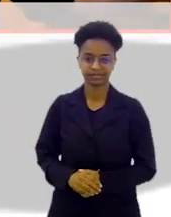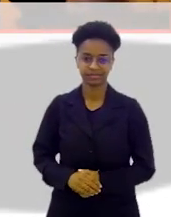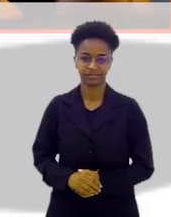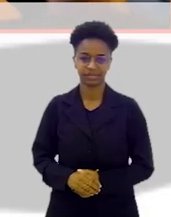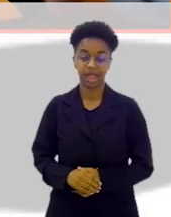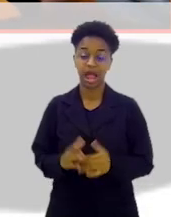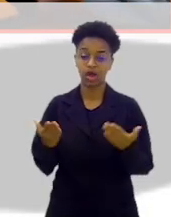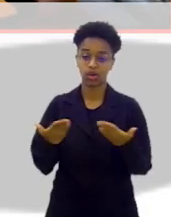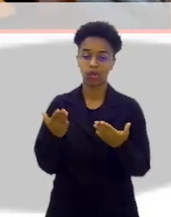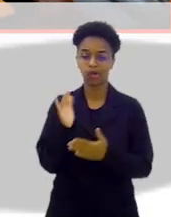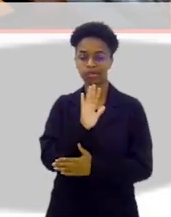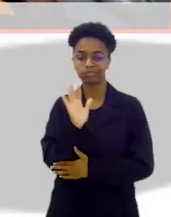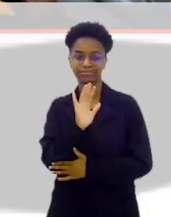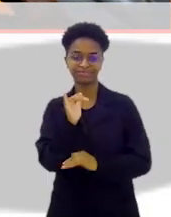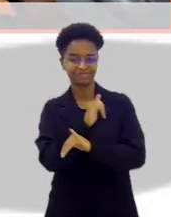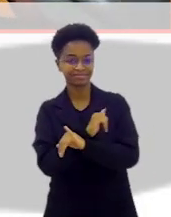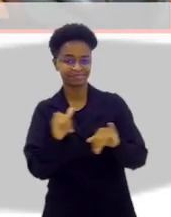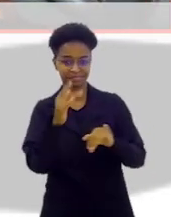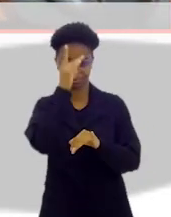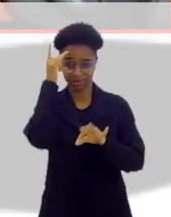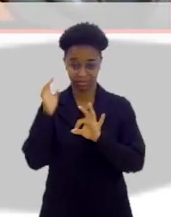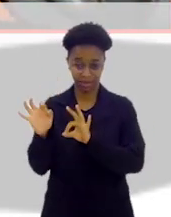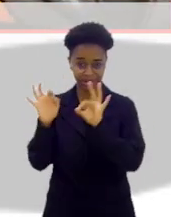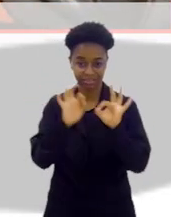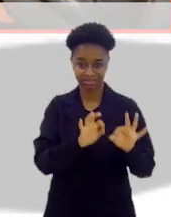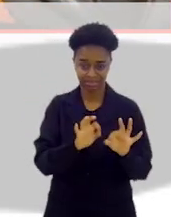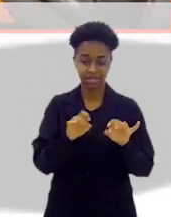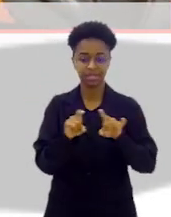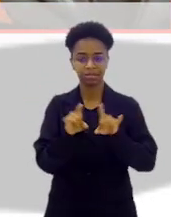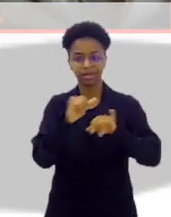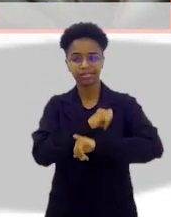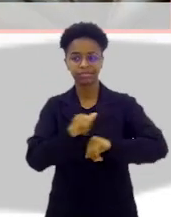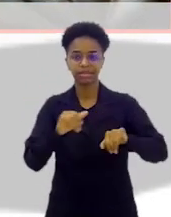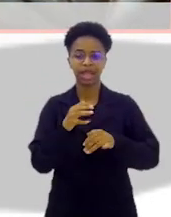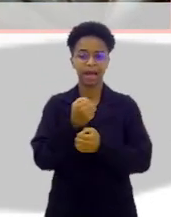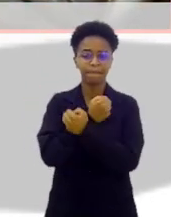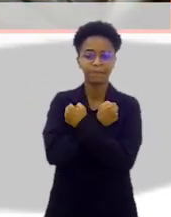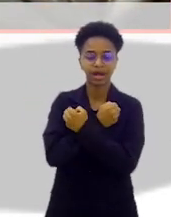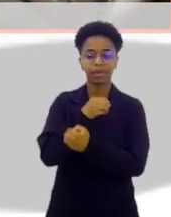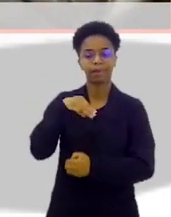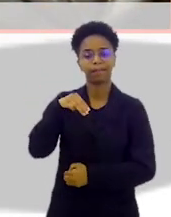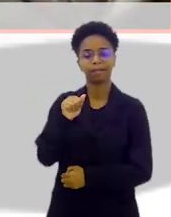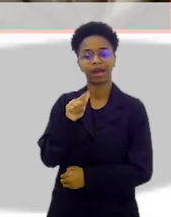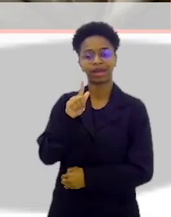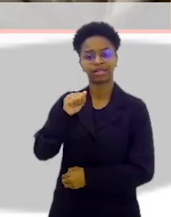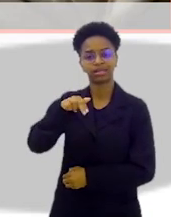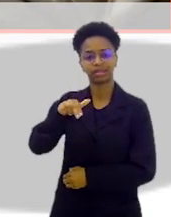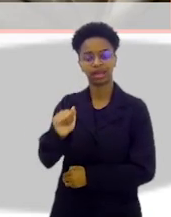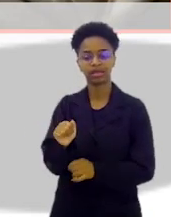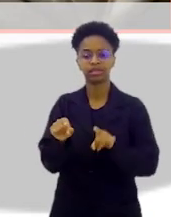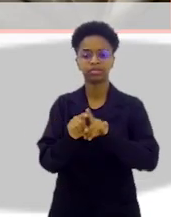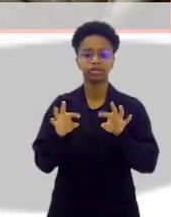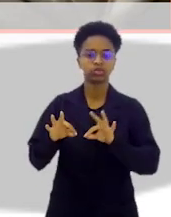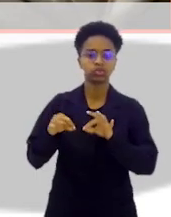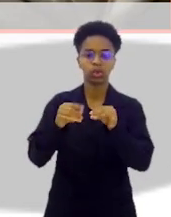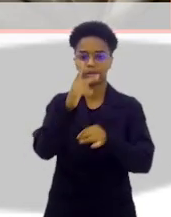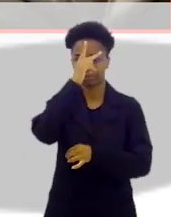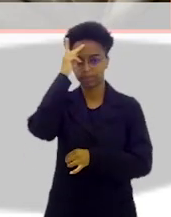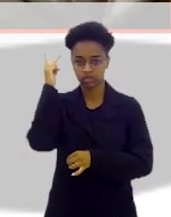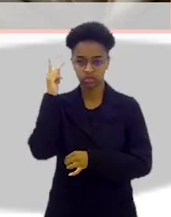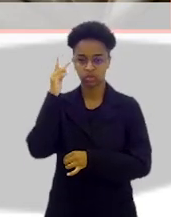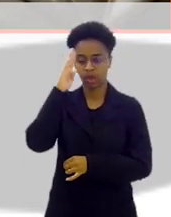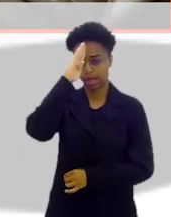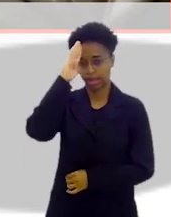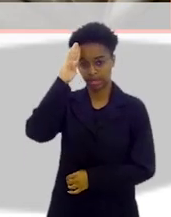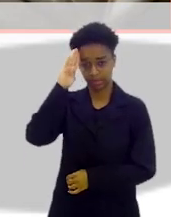ladinho para você poder se despedir do nosso espectador, deixar um abraço para a Magna, para todos os membros da Academia